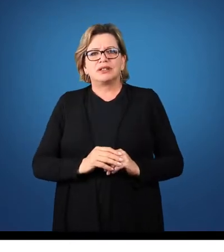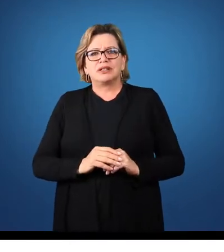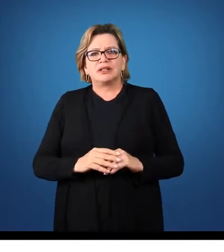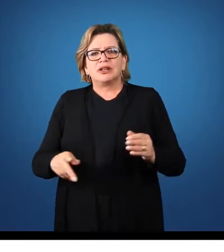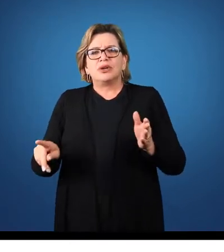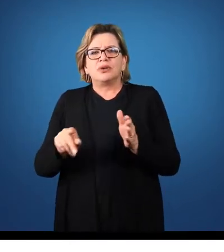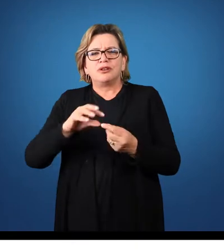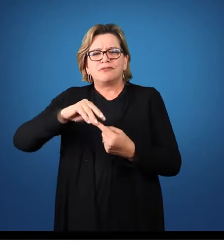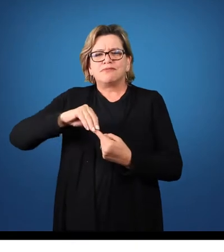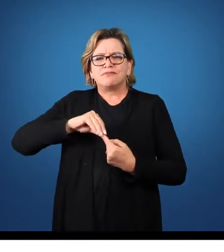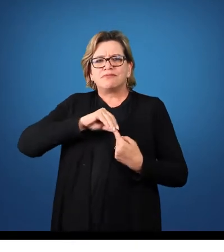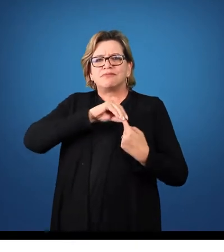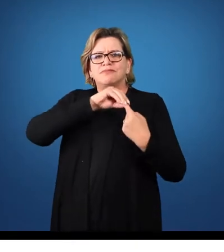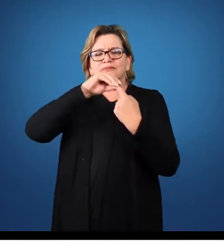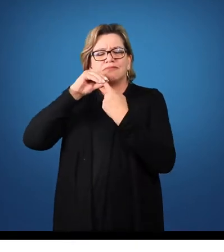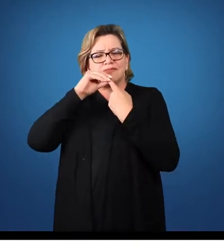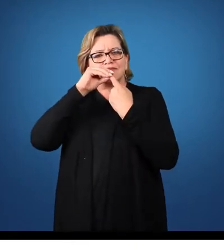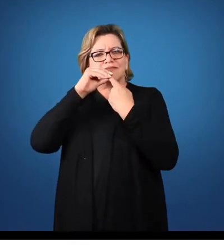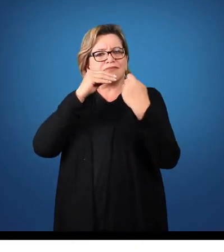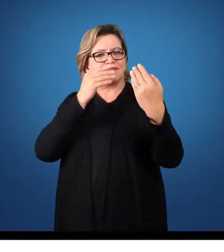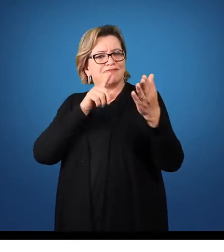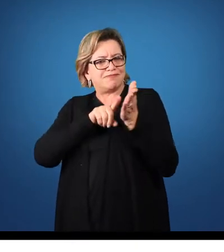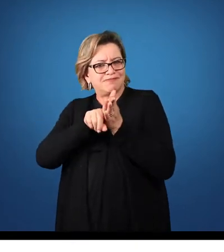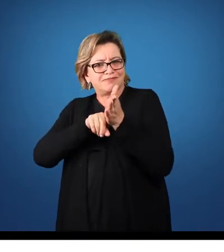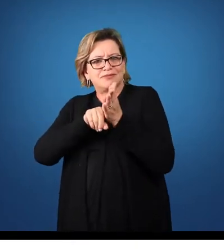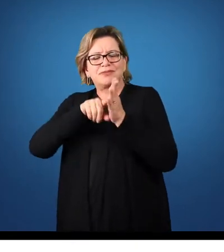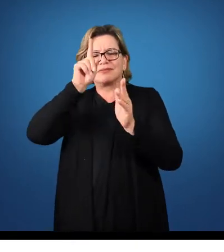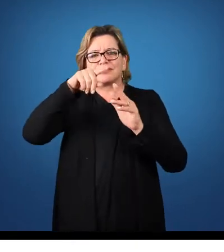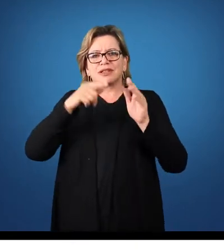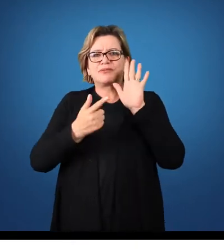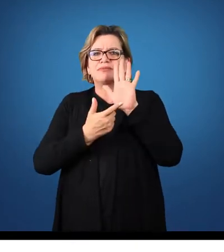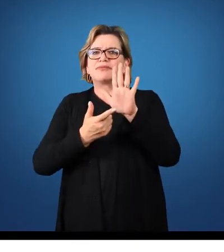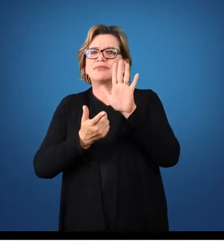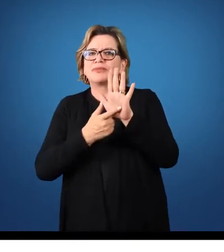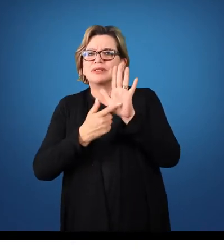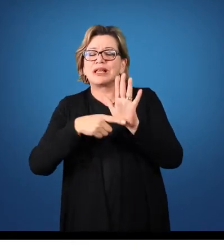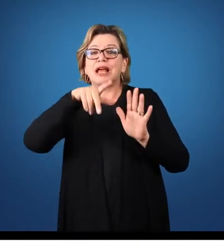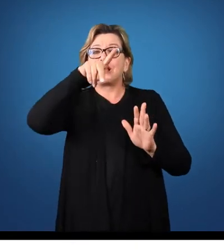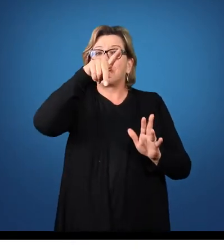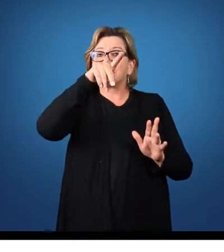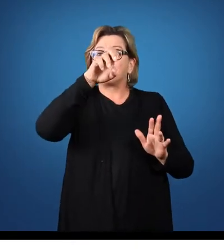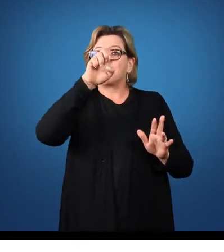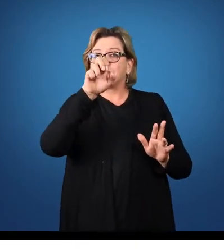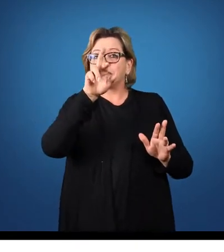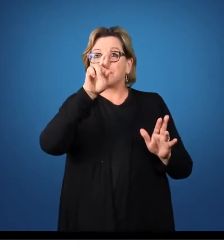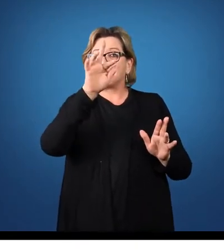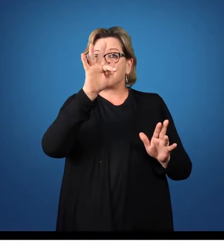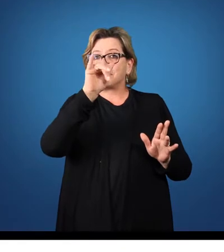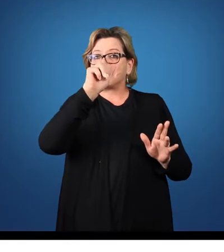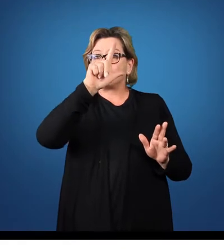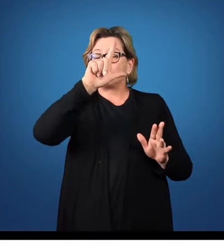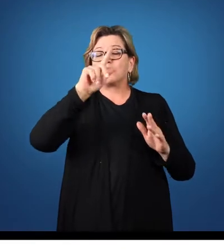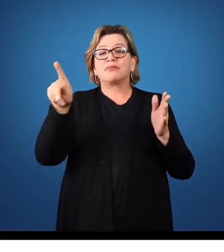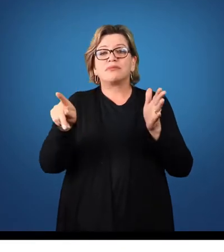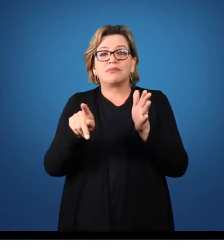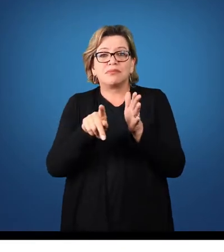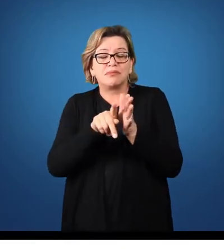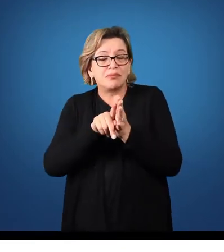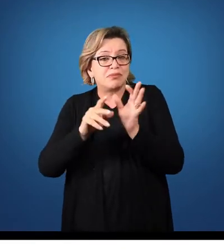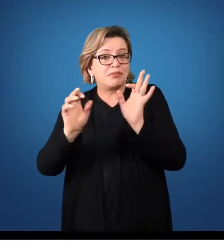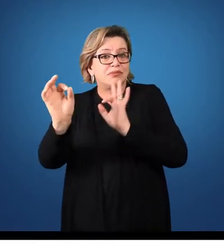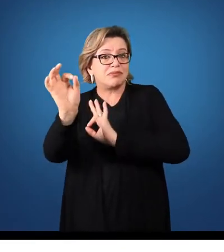aspecto primordial desta análise é buscar traçar um perfil do patrimônio da entidade, ou seja,